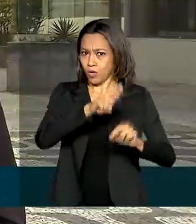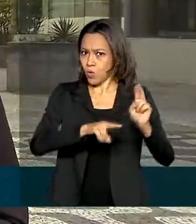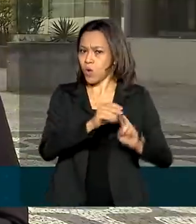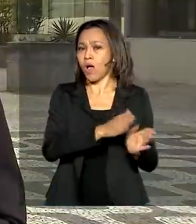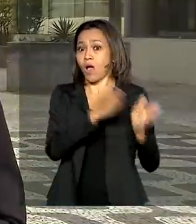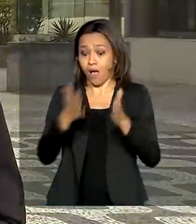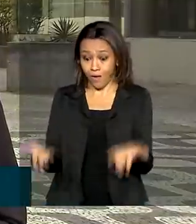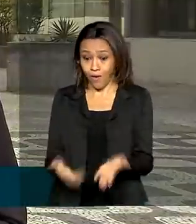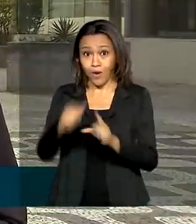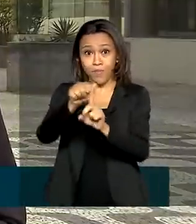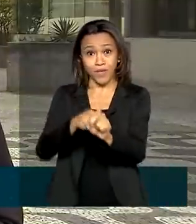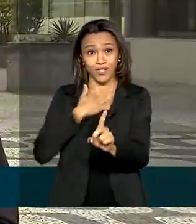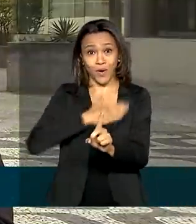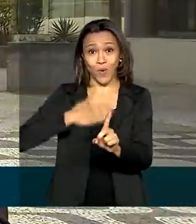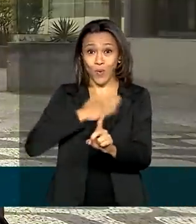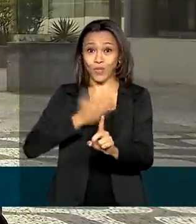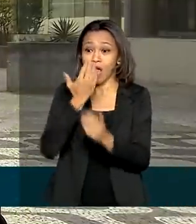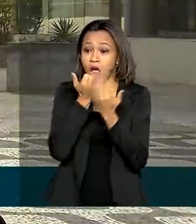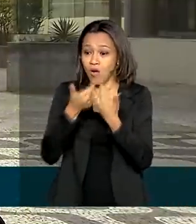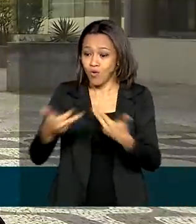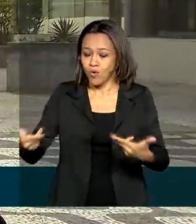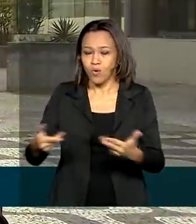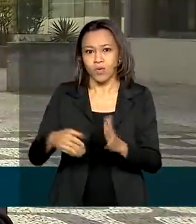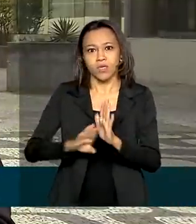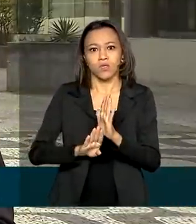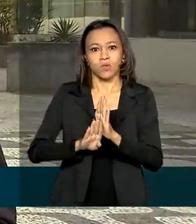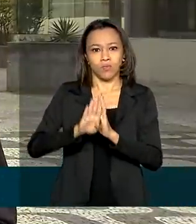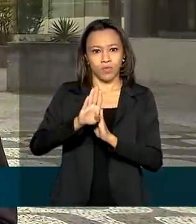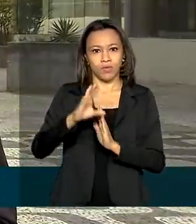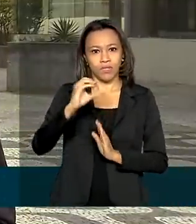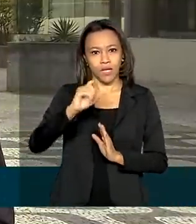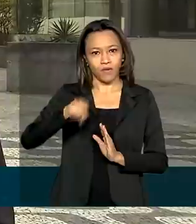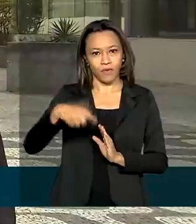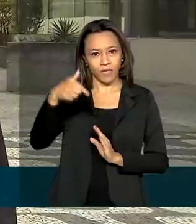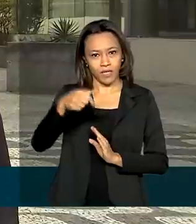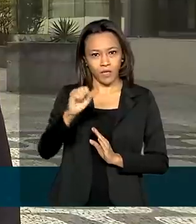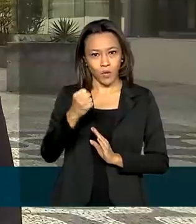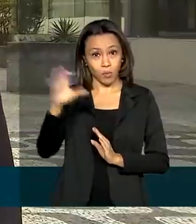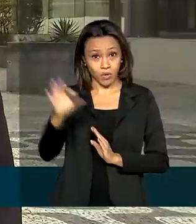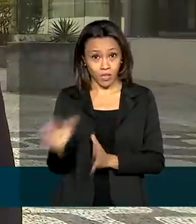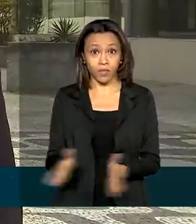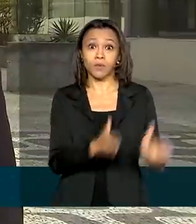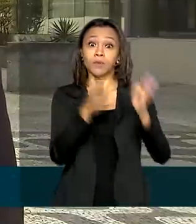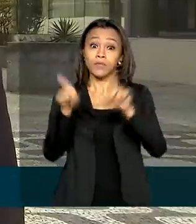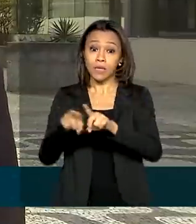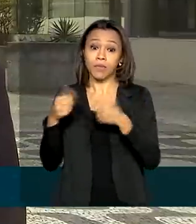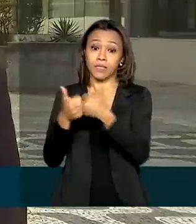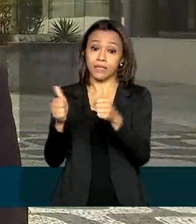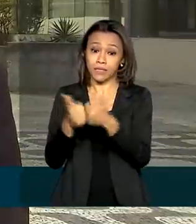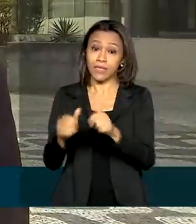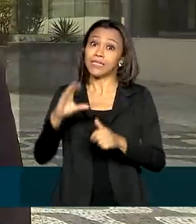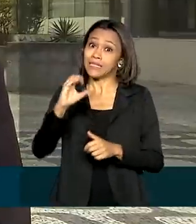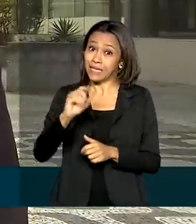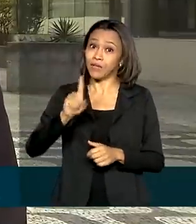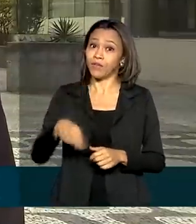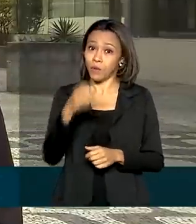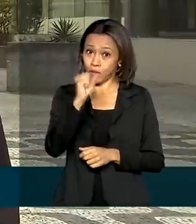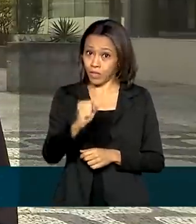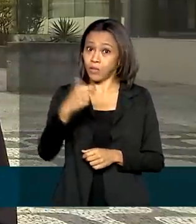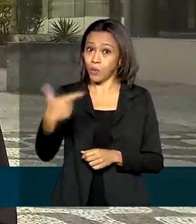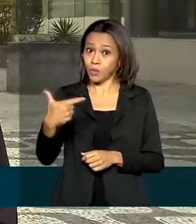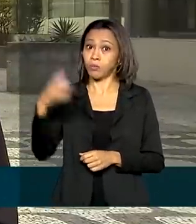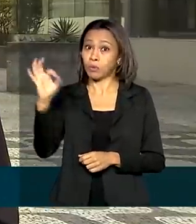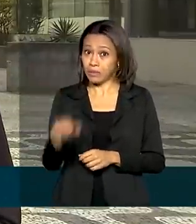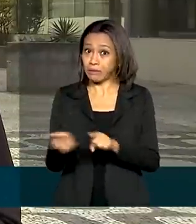alimentos que subiram 0,78% e também dos transportes com uma alta de 0,82% seriam os